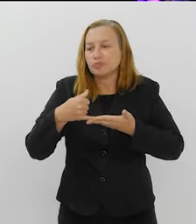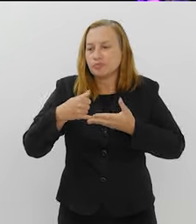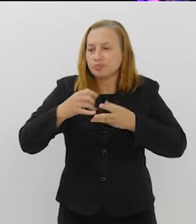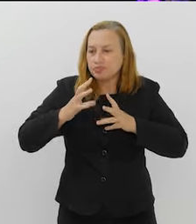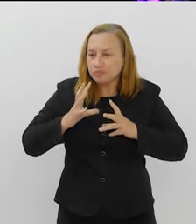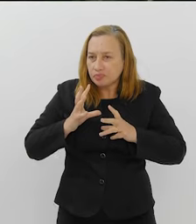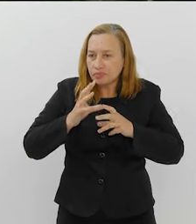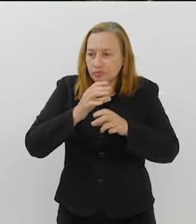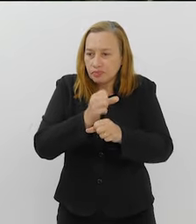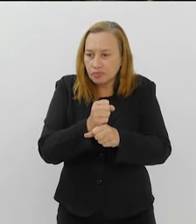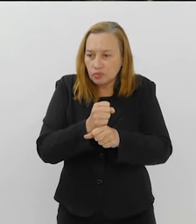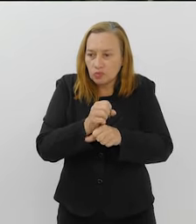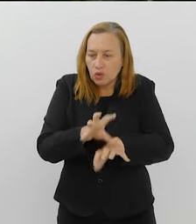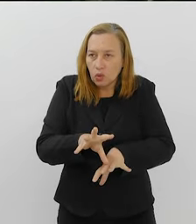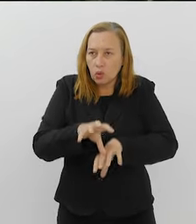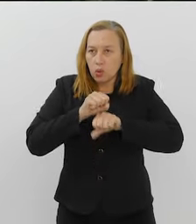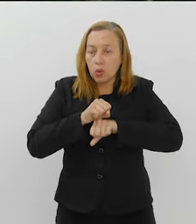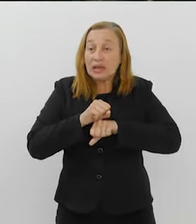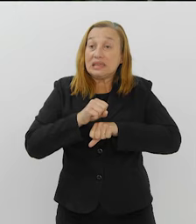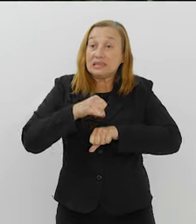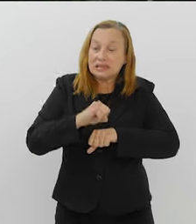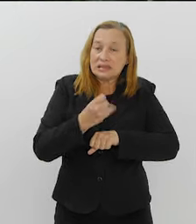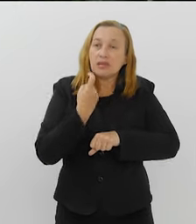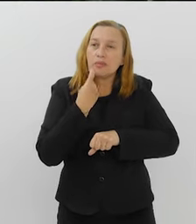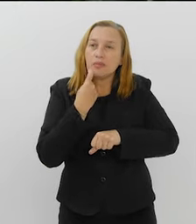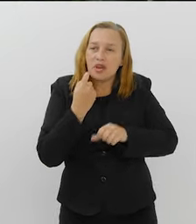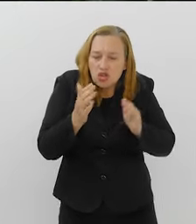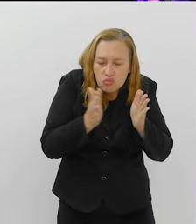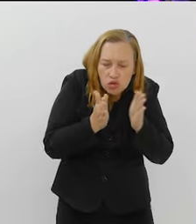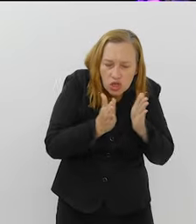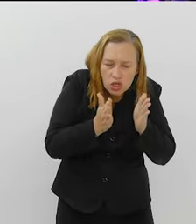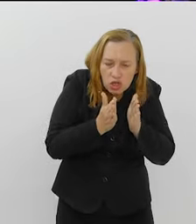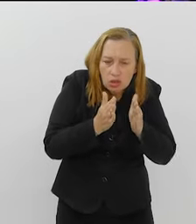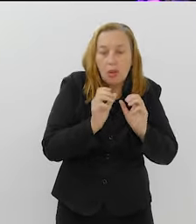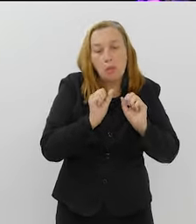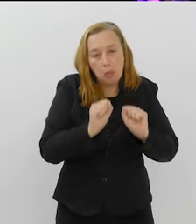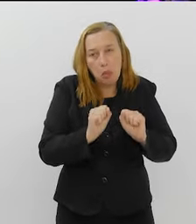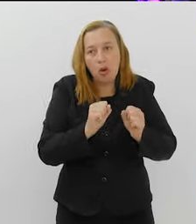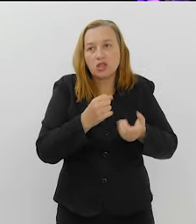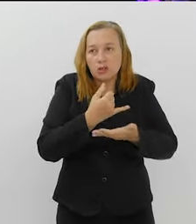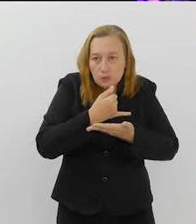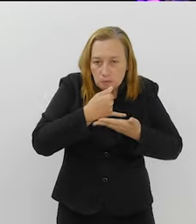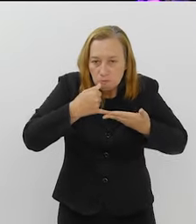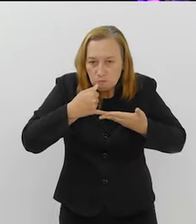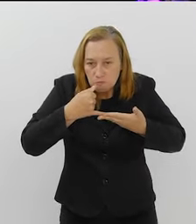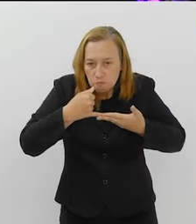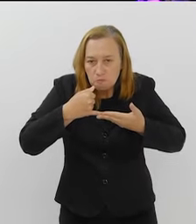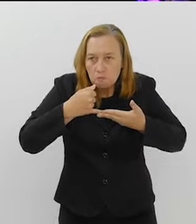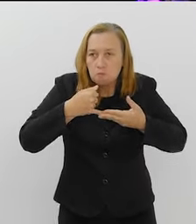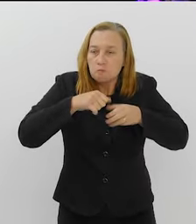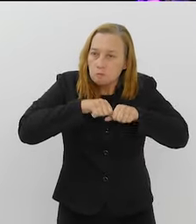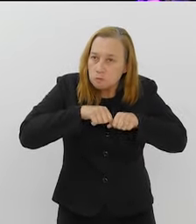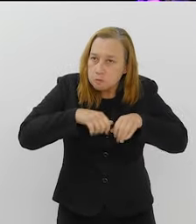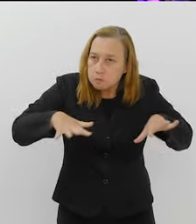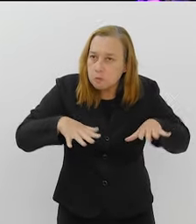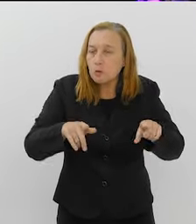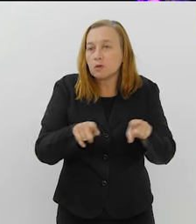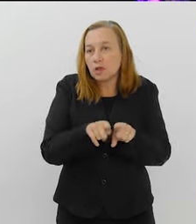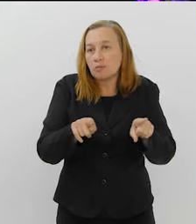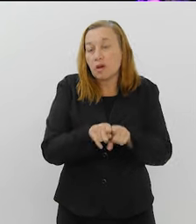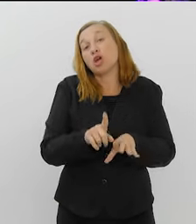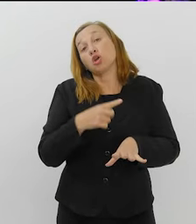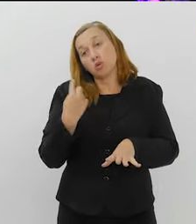trófica. Então, sim, peixes menores podem também estar contaminados e também nós podemos estar ingerindo